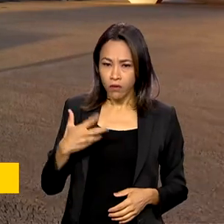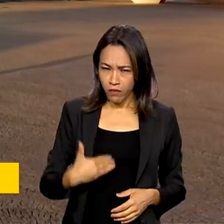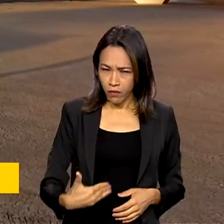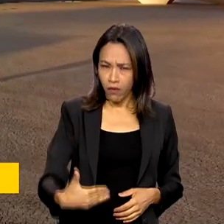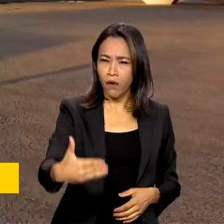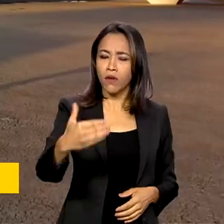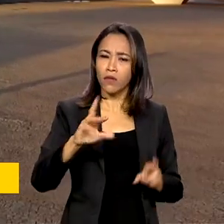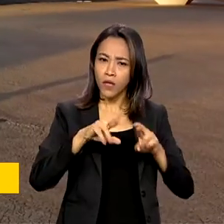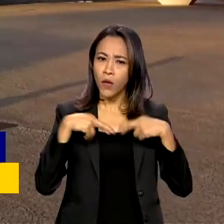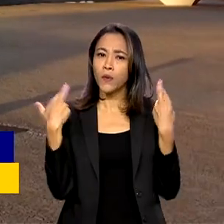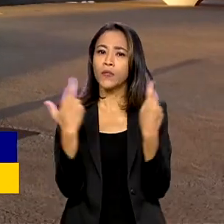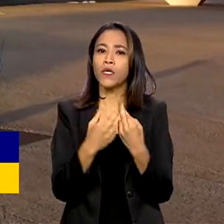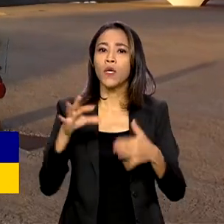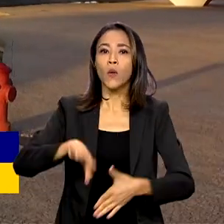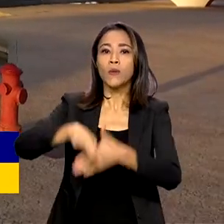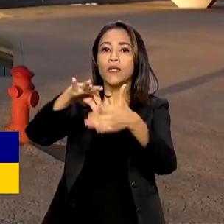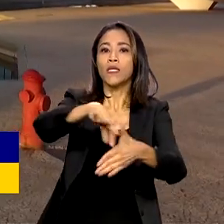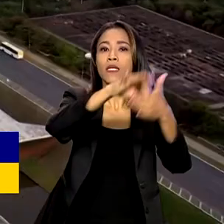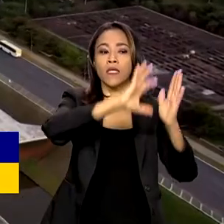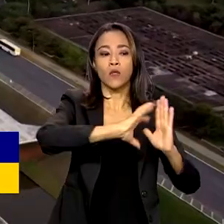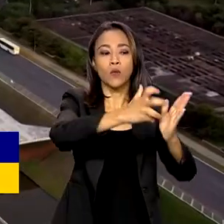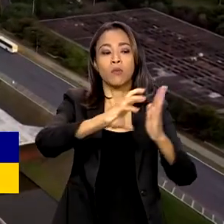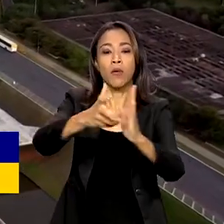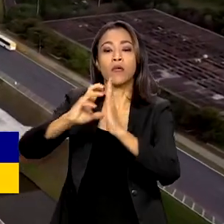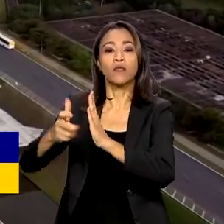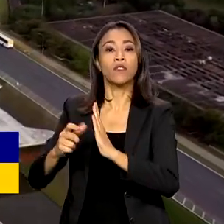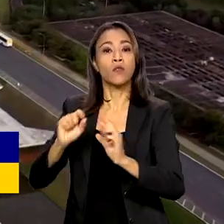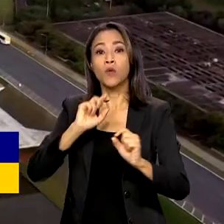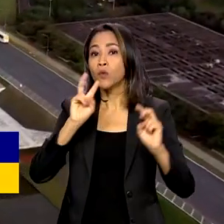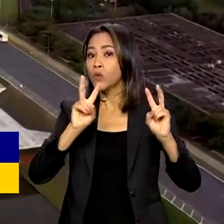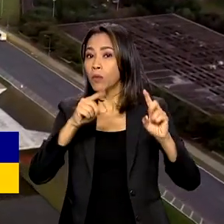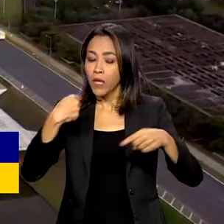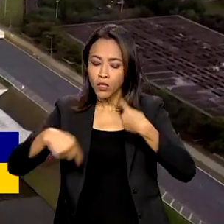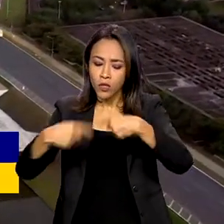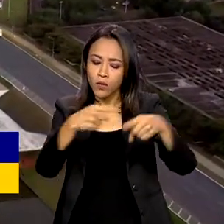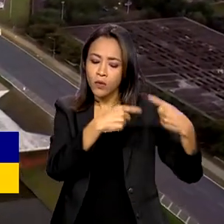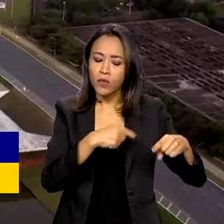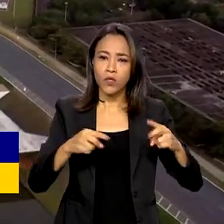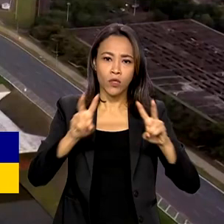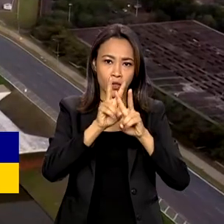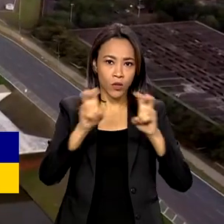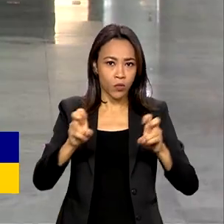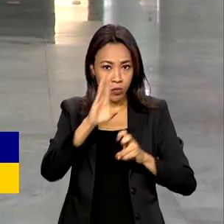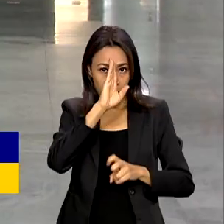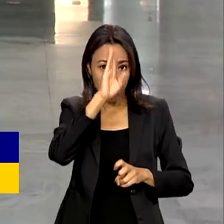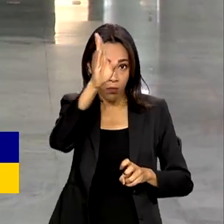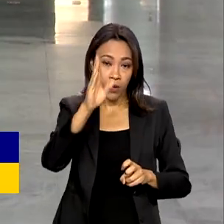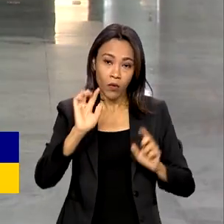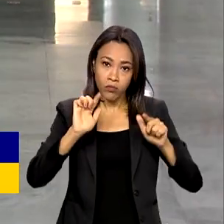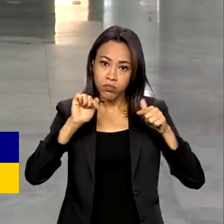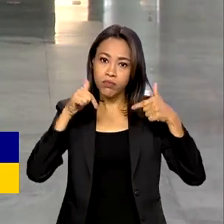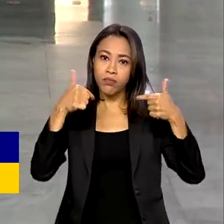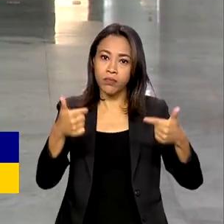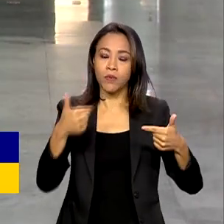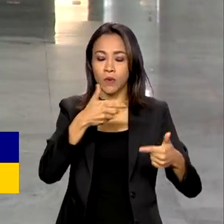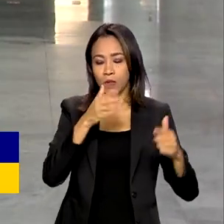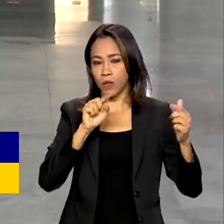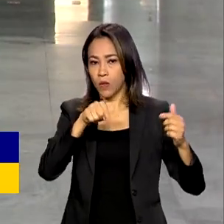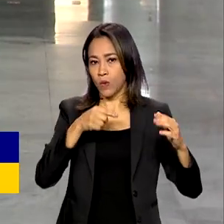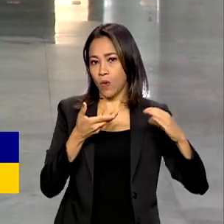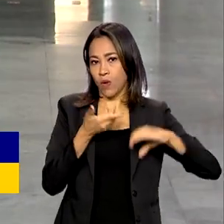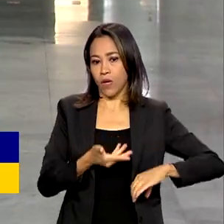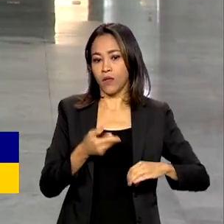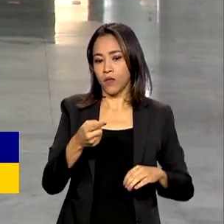nos próximos dias com líderes dos partidos para discutir as prioridades no Congresso Nacional. Na semana passada, a Câmara dos